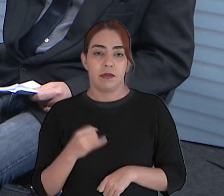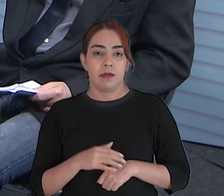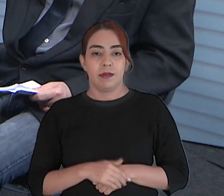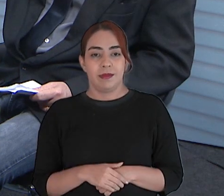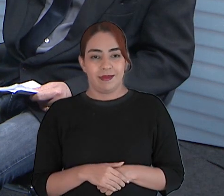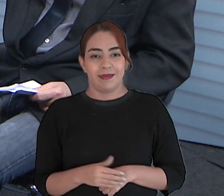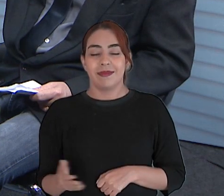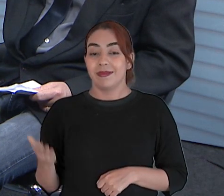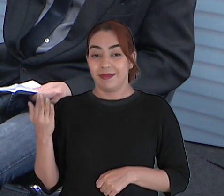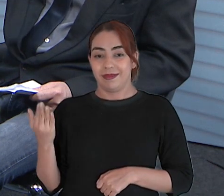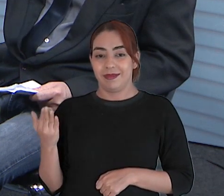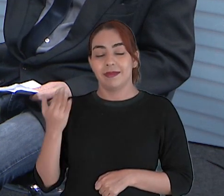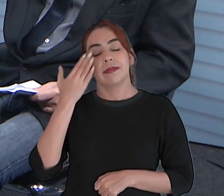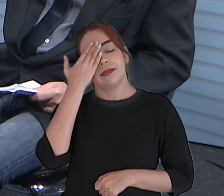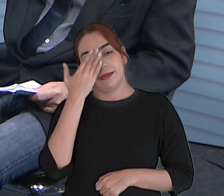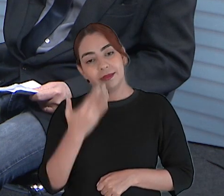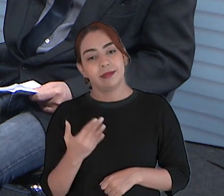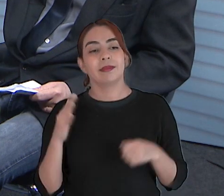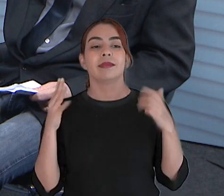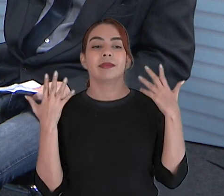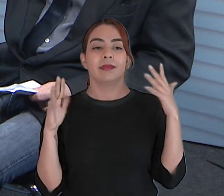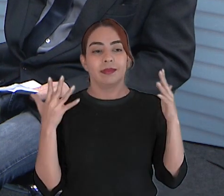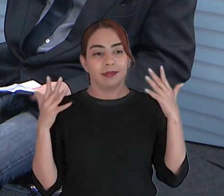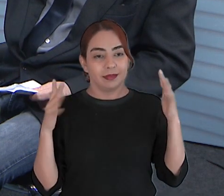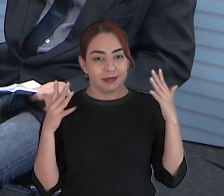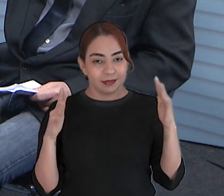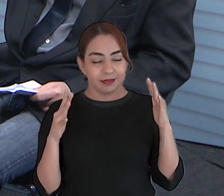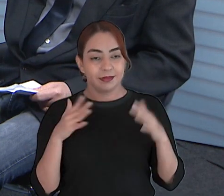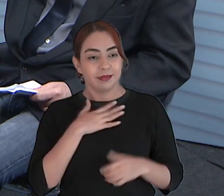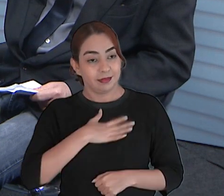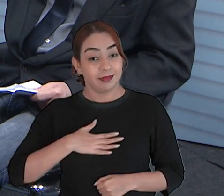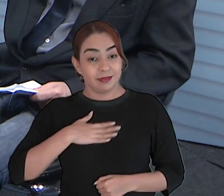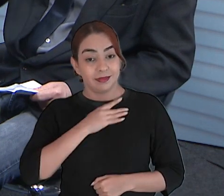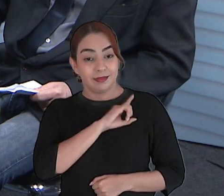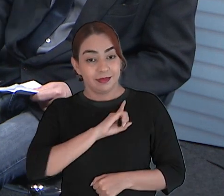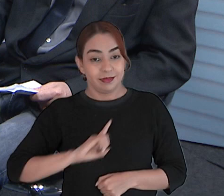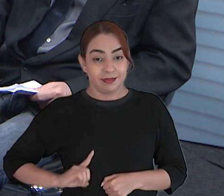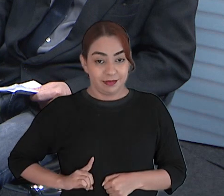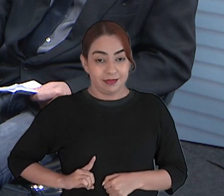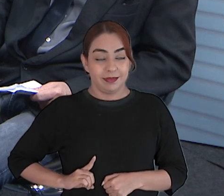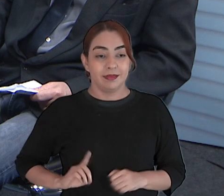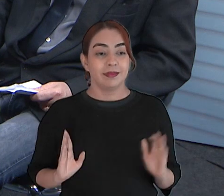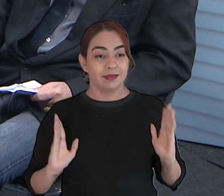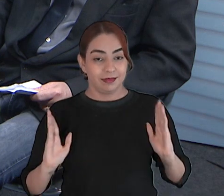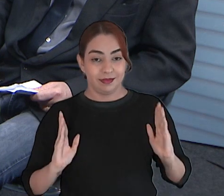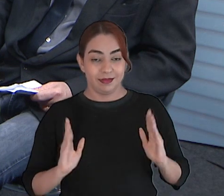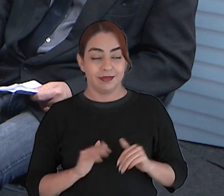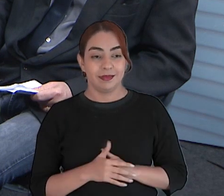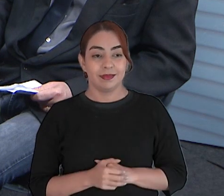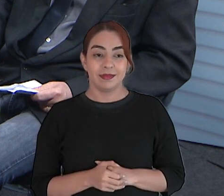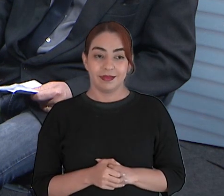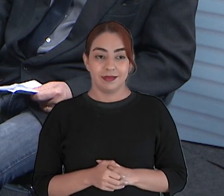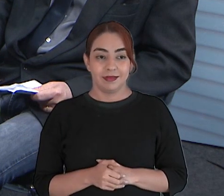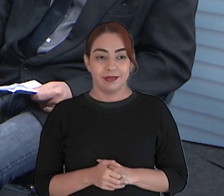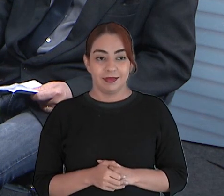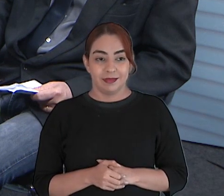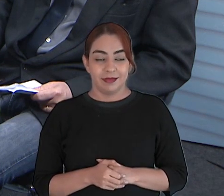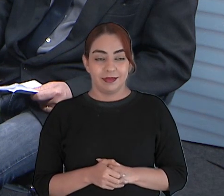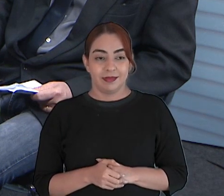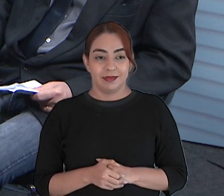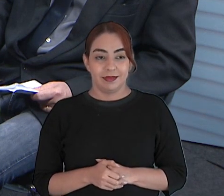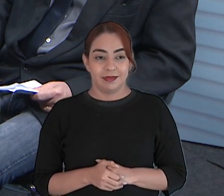deputado Antônio Henrique obrigado parabéns pelo seu trabalho está gostando de ser deputado? Renato estou gostando apesar de a gente ter